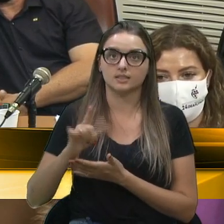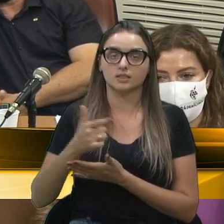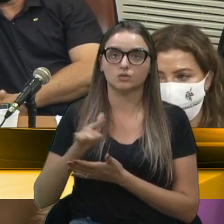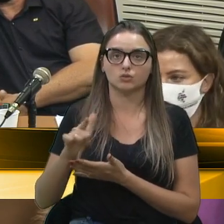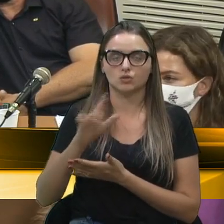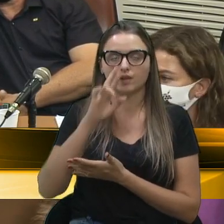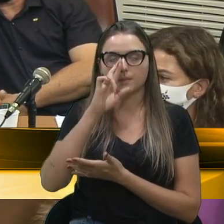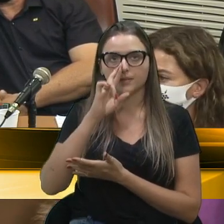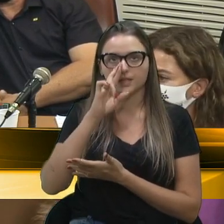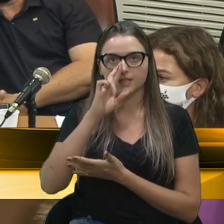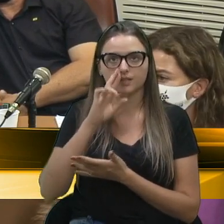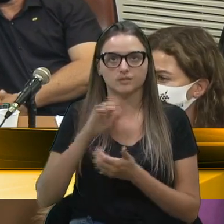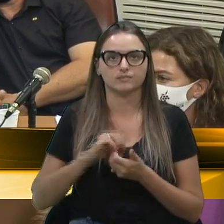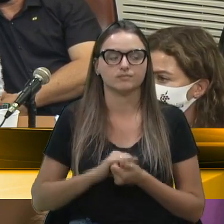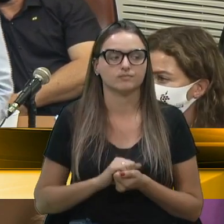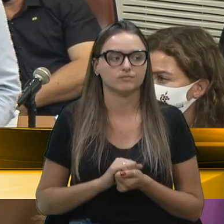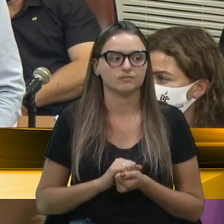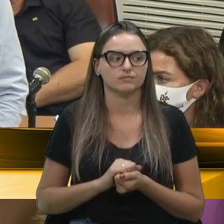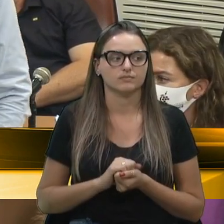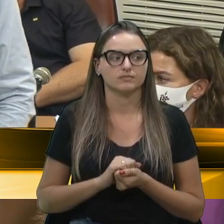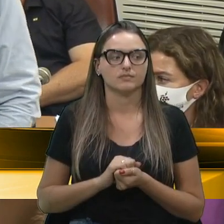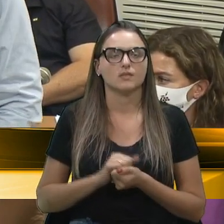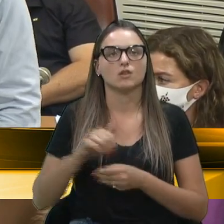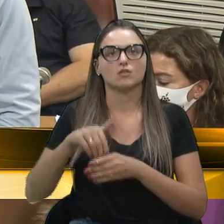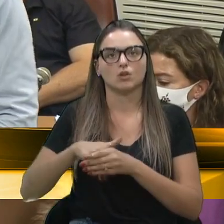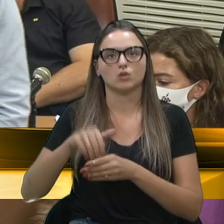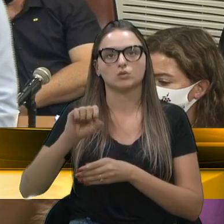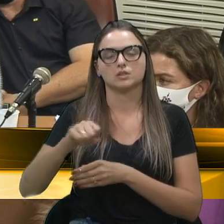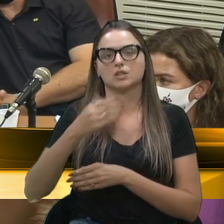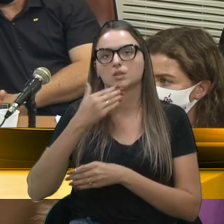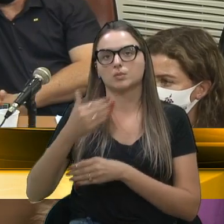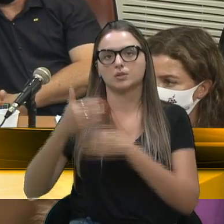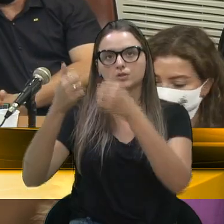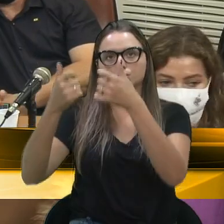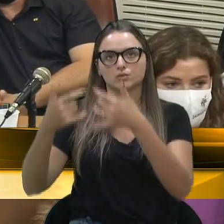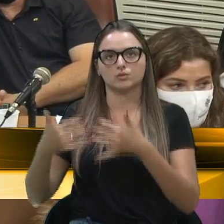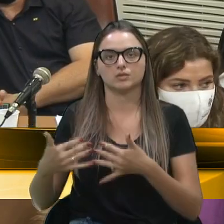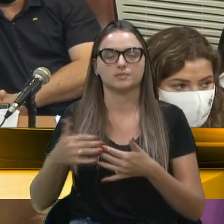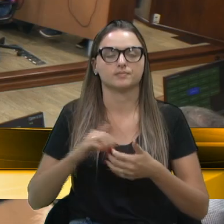tenho do Executivo, mas voto favorável ao pedido de informações. a palavra.